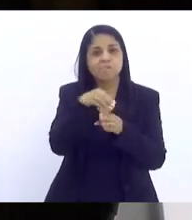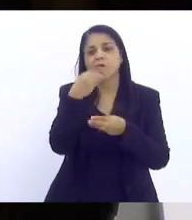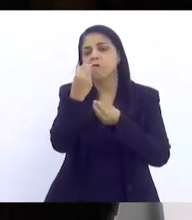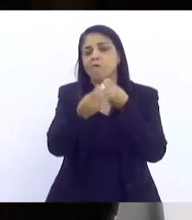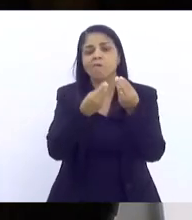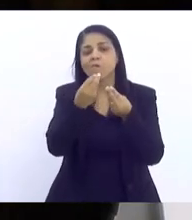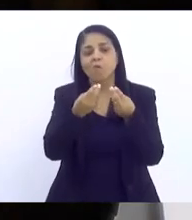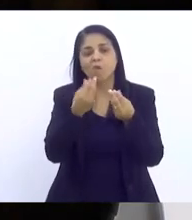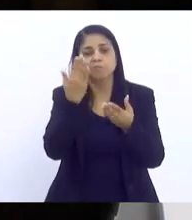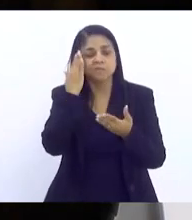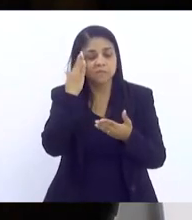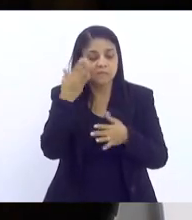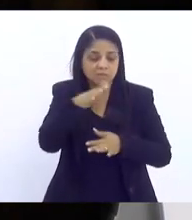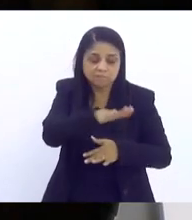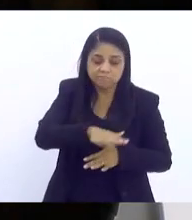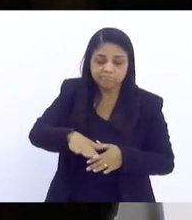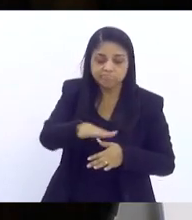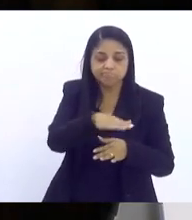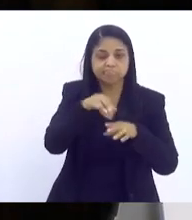educativo no território.